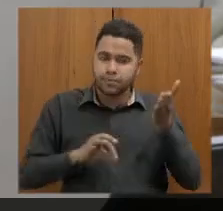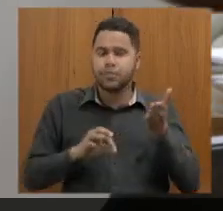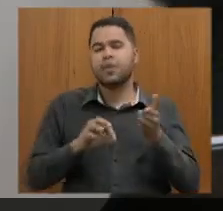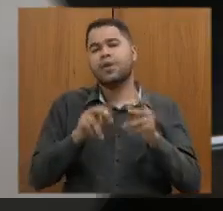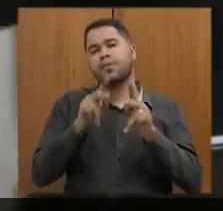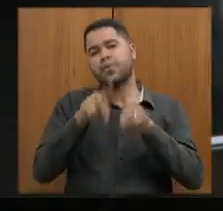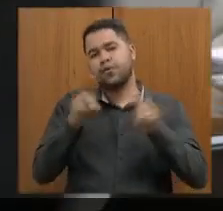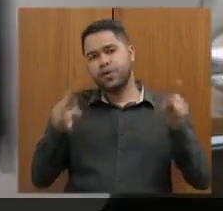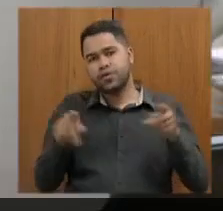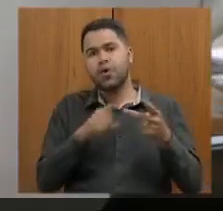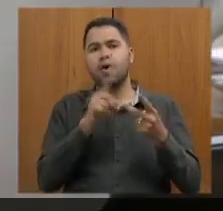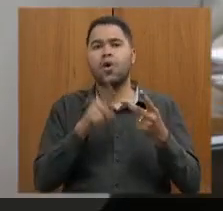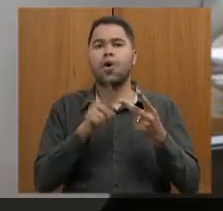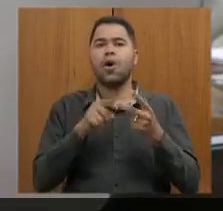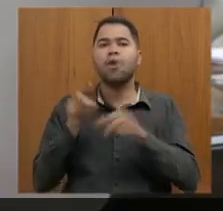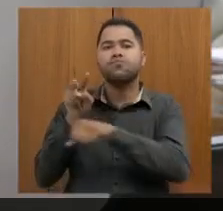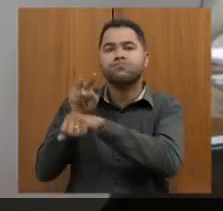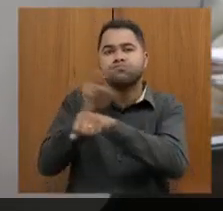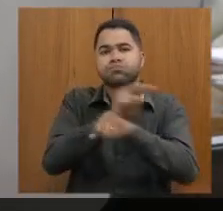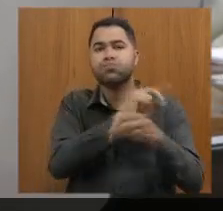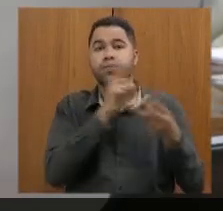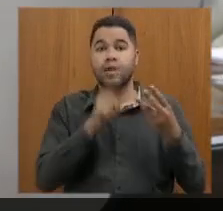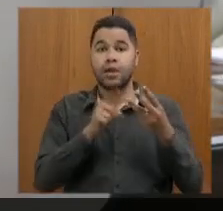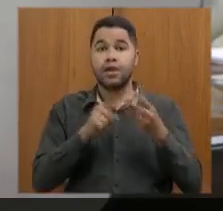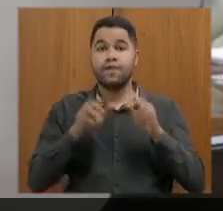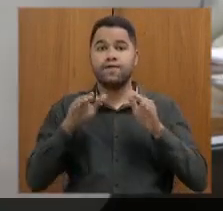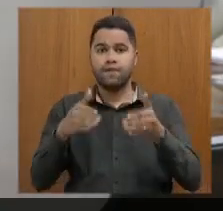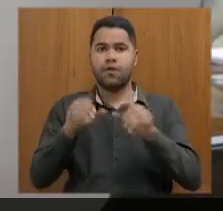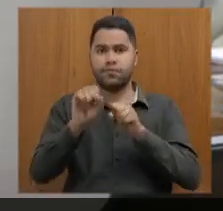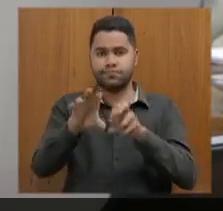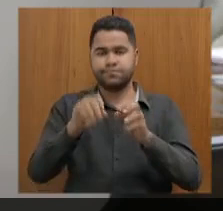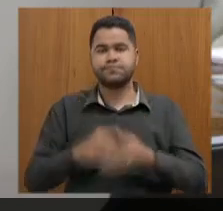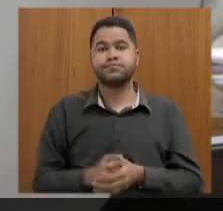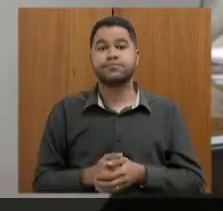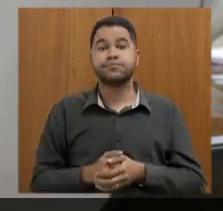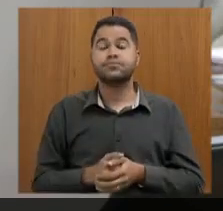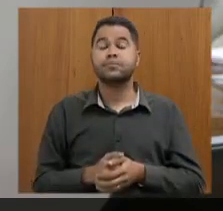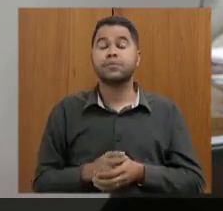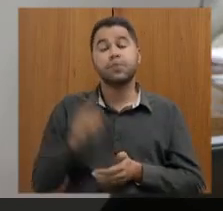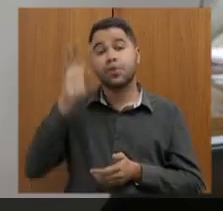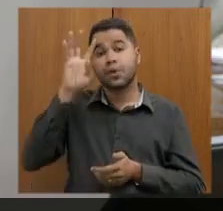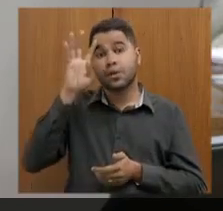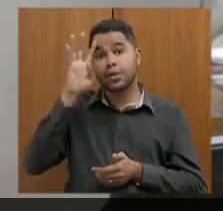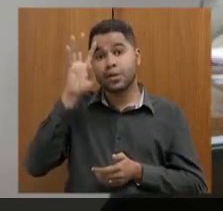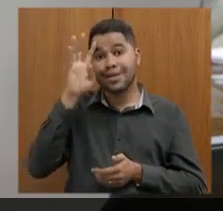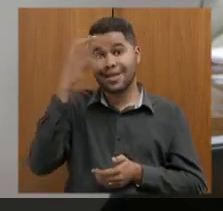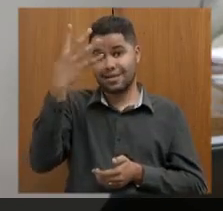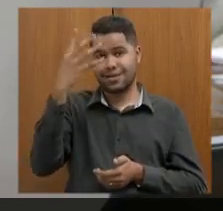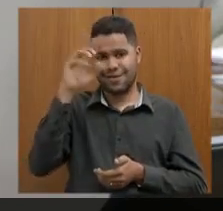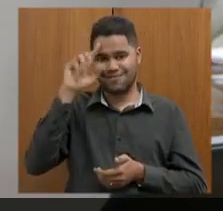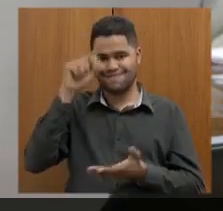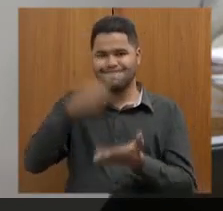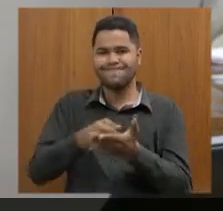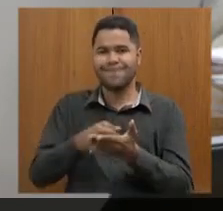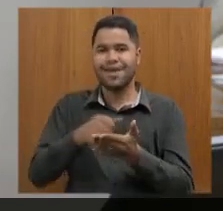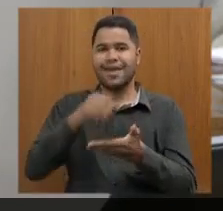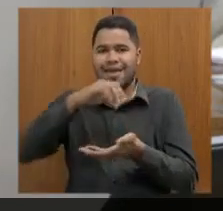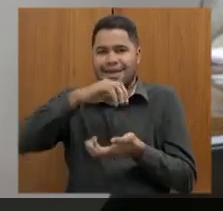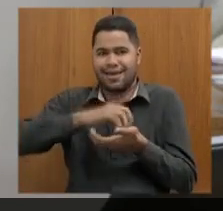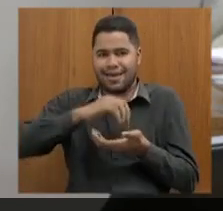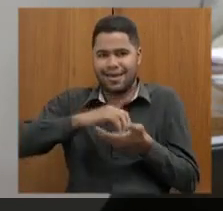inspetor e especialista da educação. Nós temos uma decisão do STF que